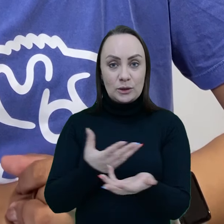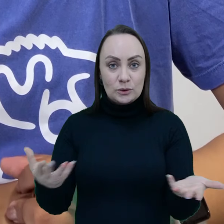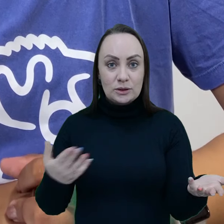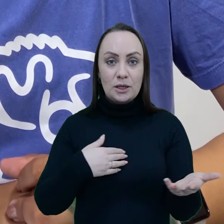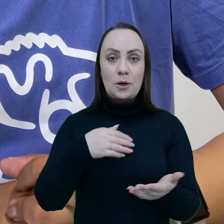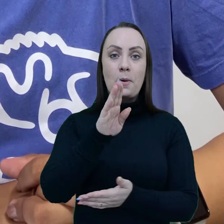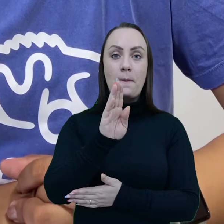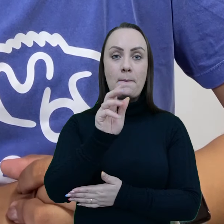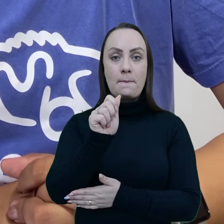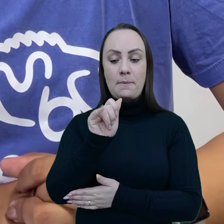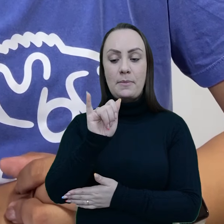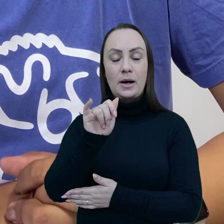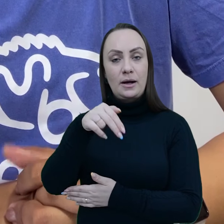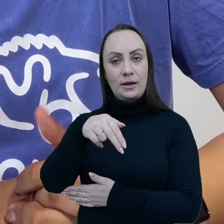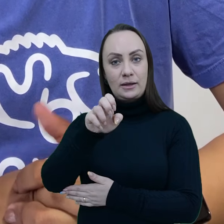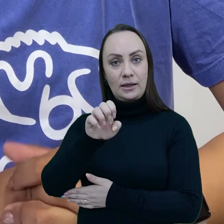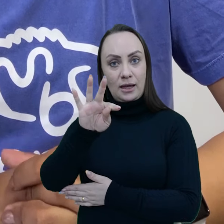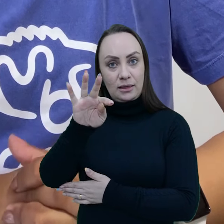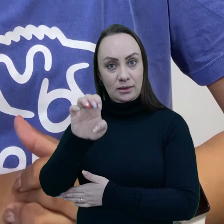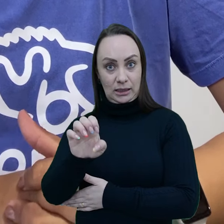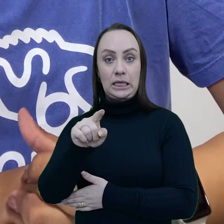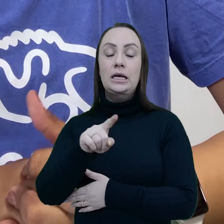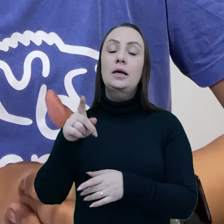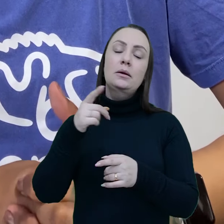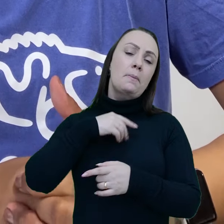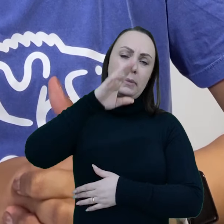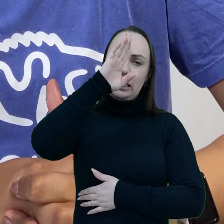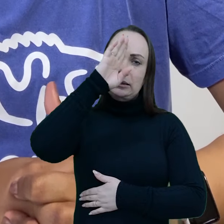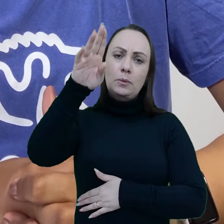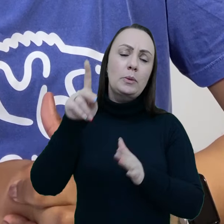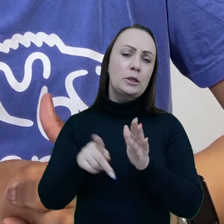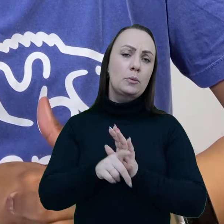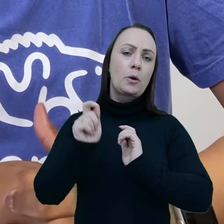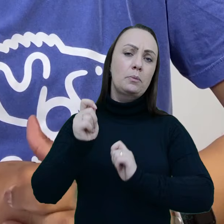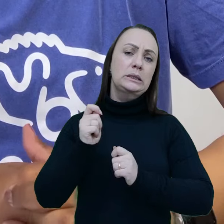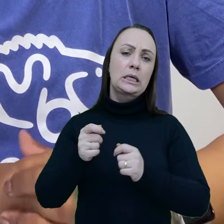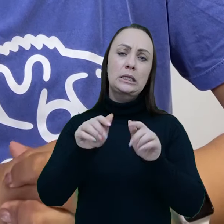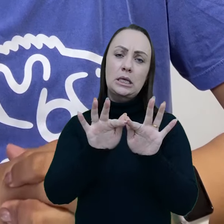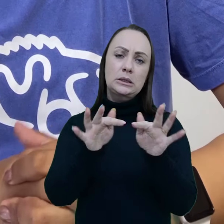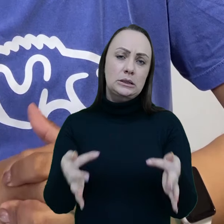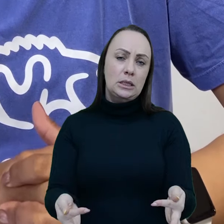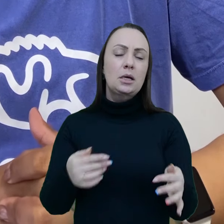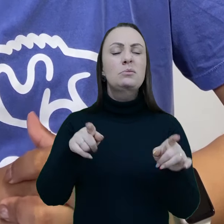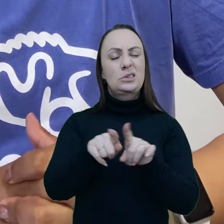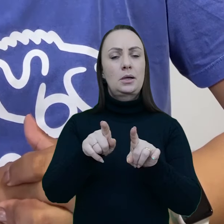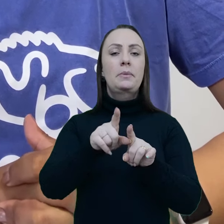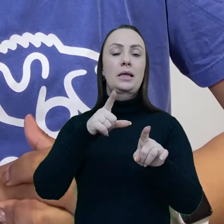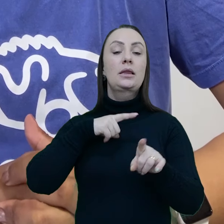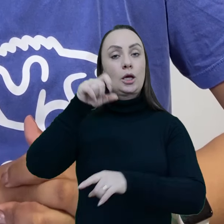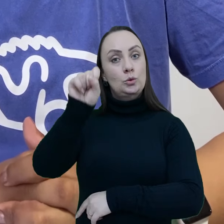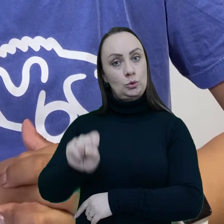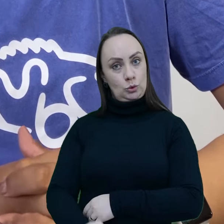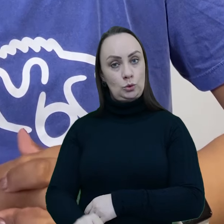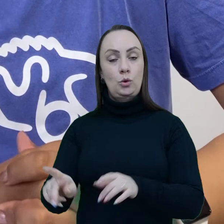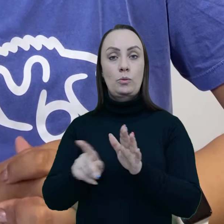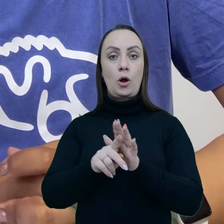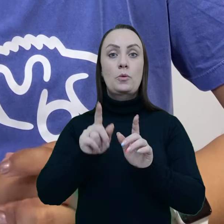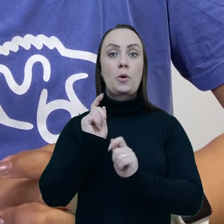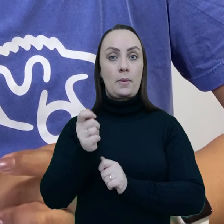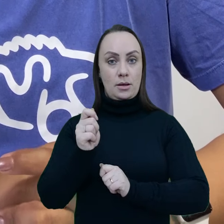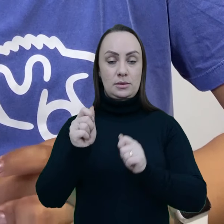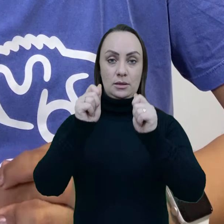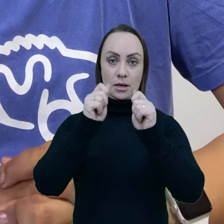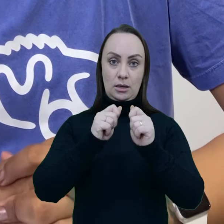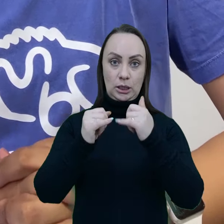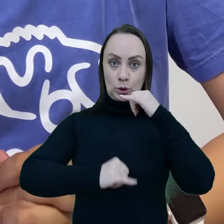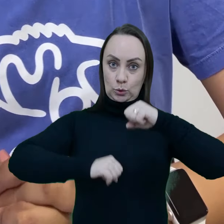de bycatch. Esses dispositivos, especialmente nas pescarias artesanais no Nordeste e até mesmo no Sul, onde a gente